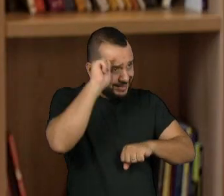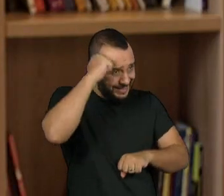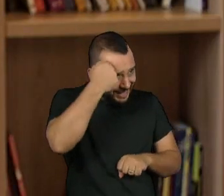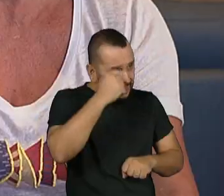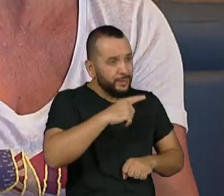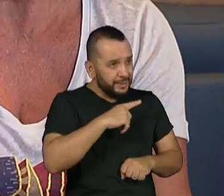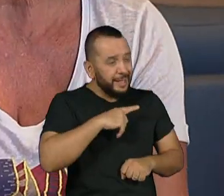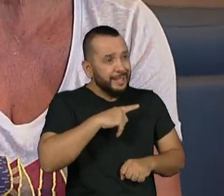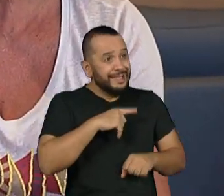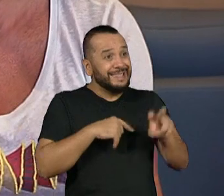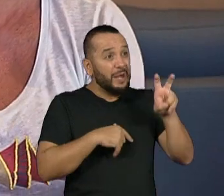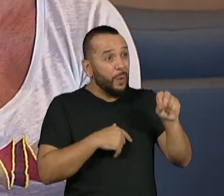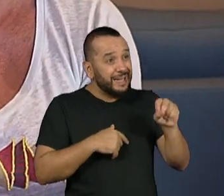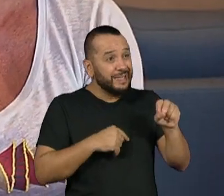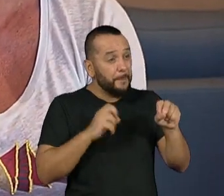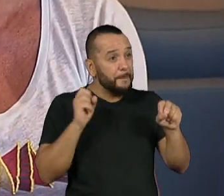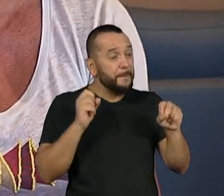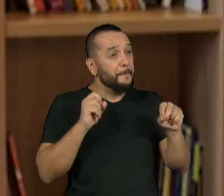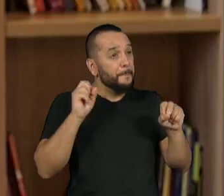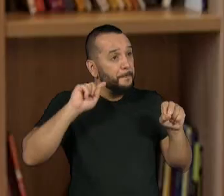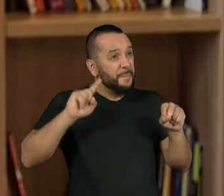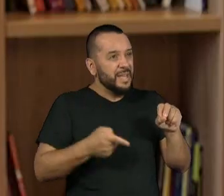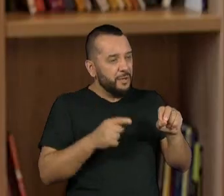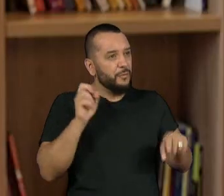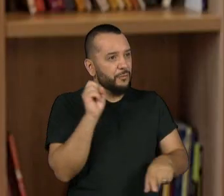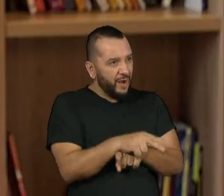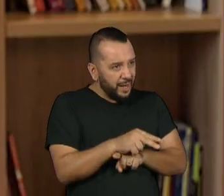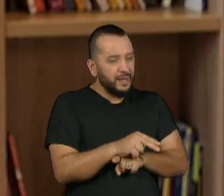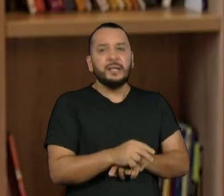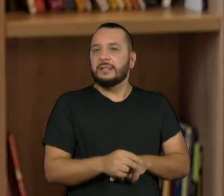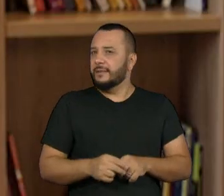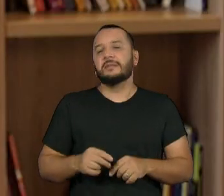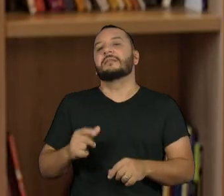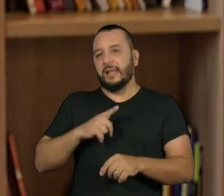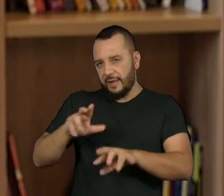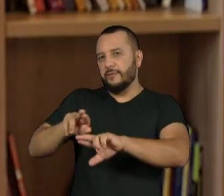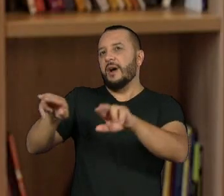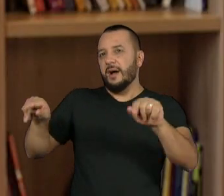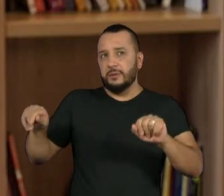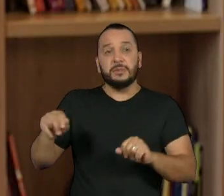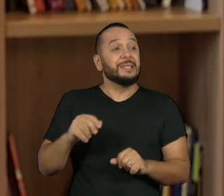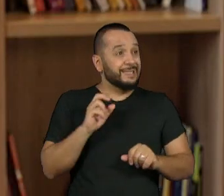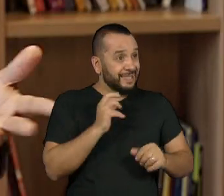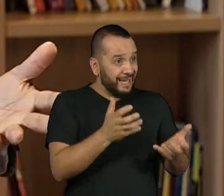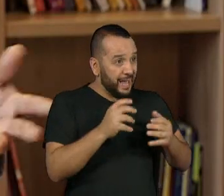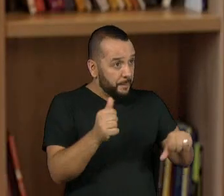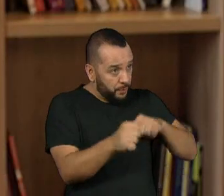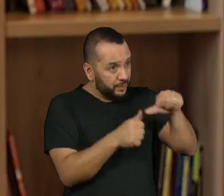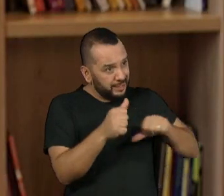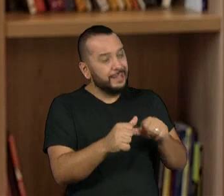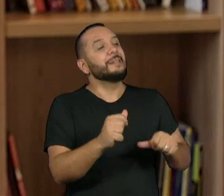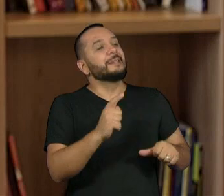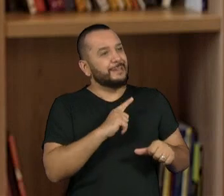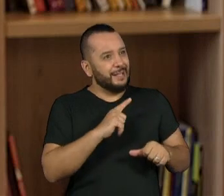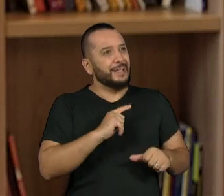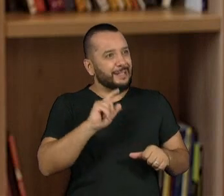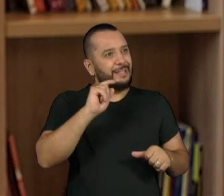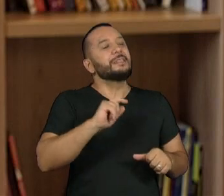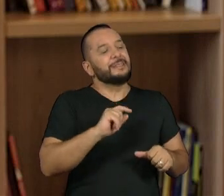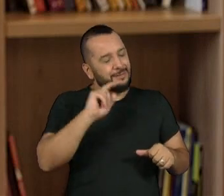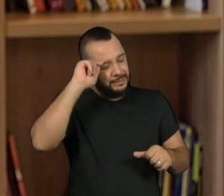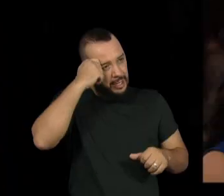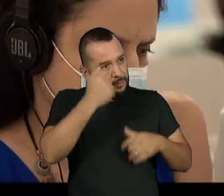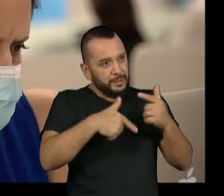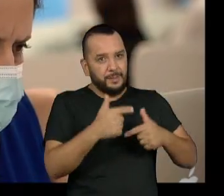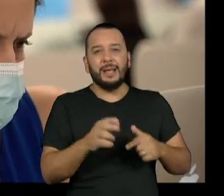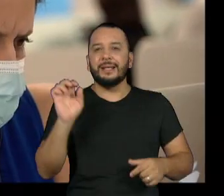a porta Magalu. Quer dizer que se nós quisermos fazer a mudança, o que não vai nos faltar são aí os recursos necessários. Tenho certeza